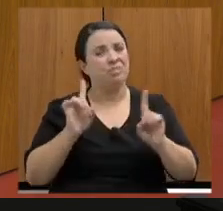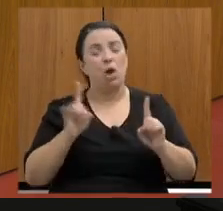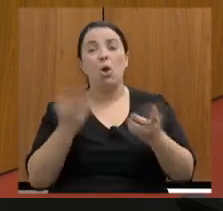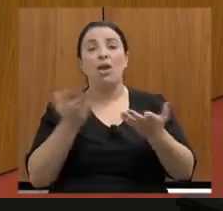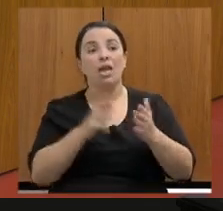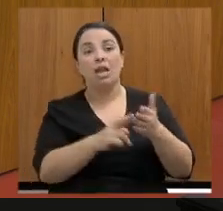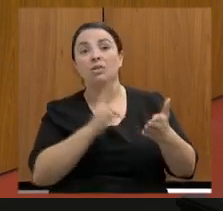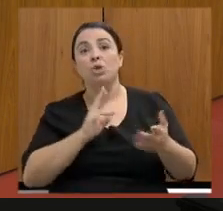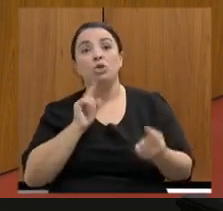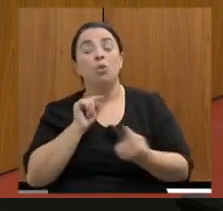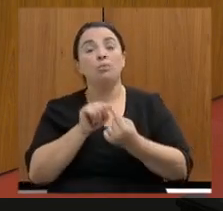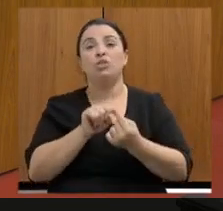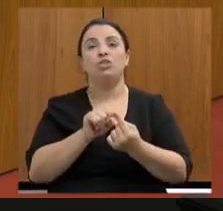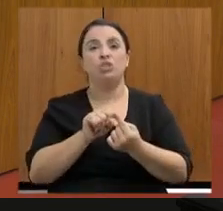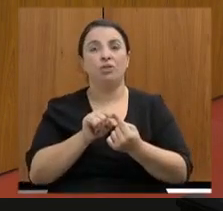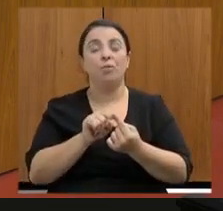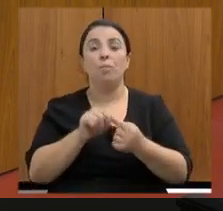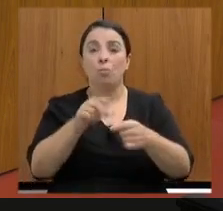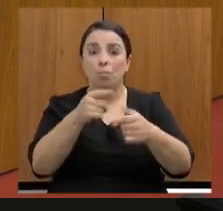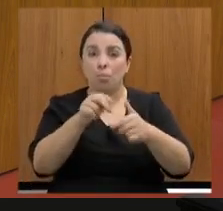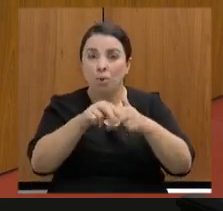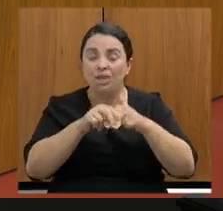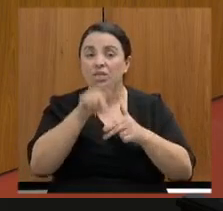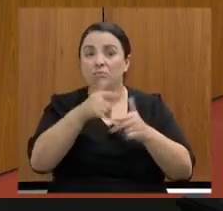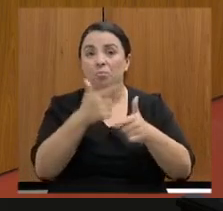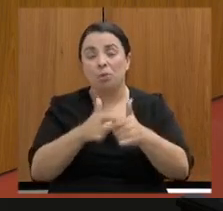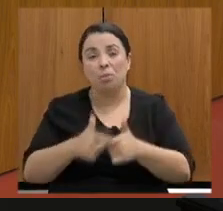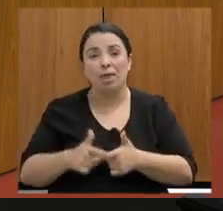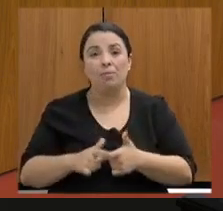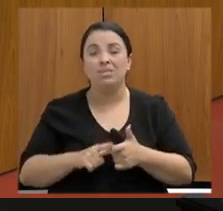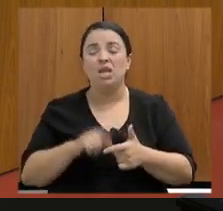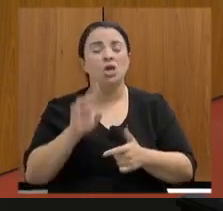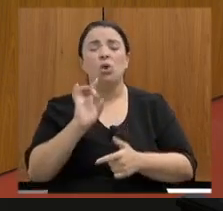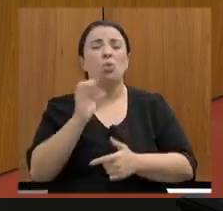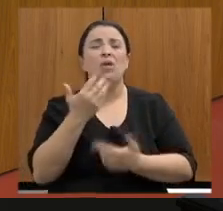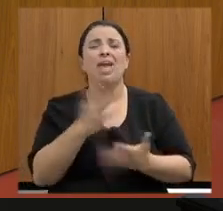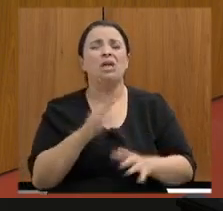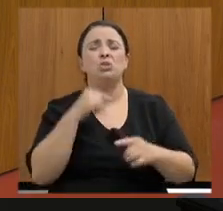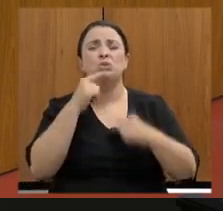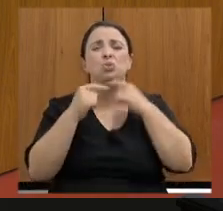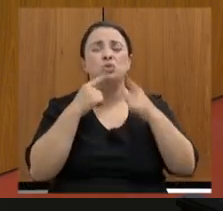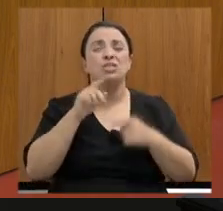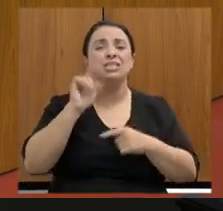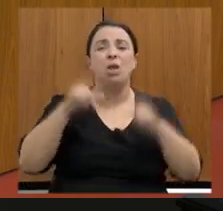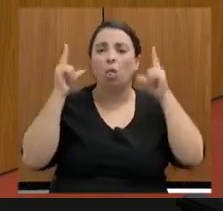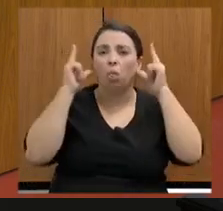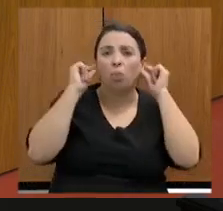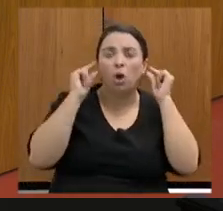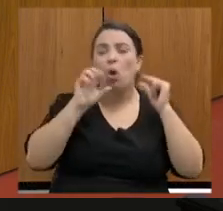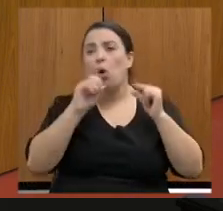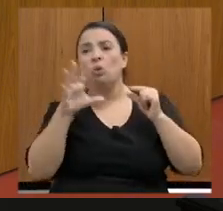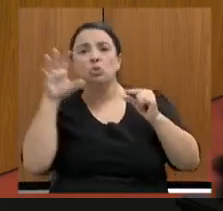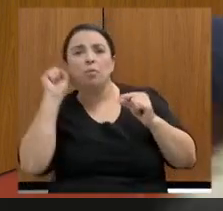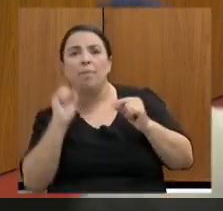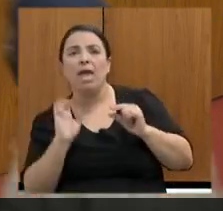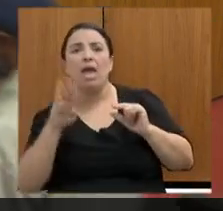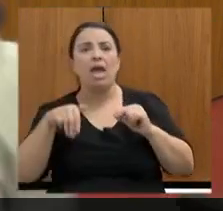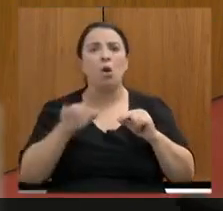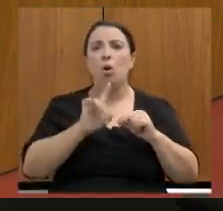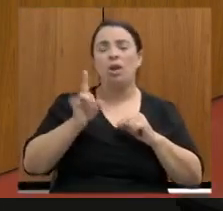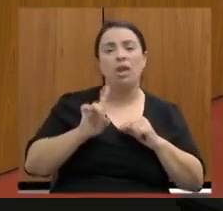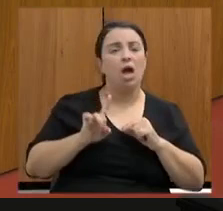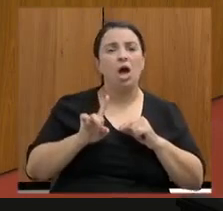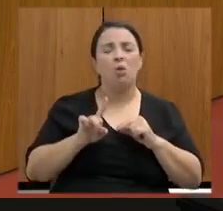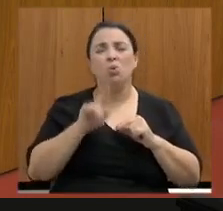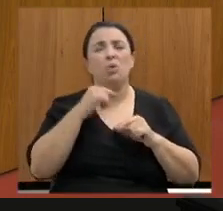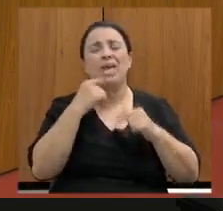relação aos problemas, sem discutir se eu estou escutando bem ou não, se eu estou com perda auditiva ou se eu estou perfeitamente sã das minhas